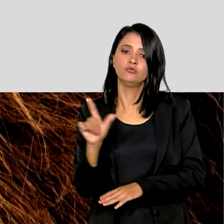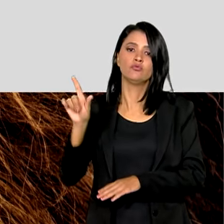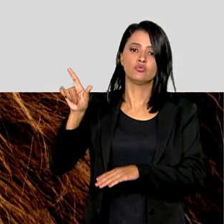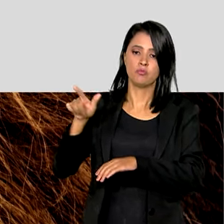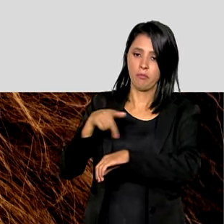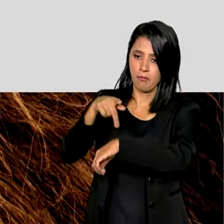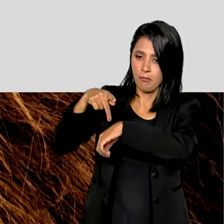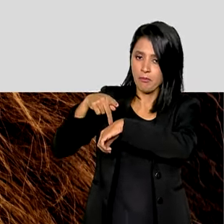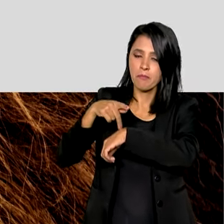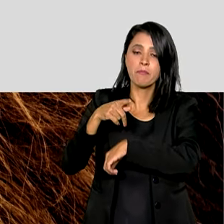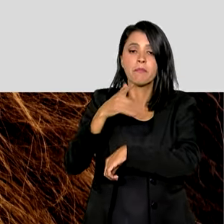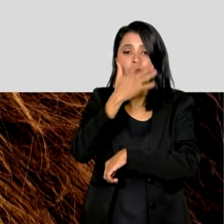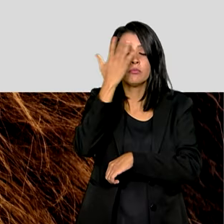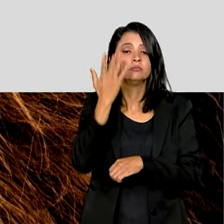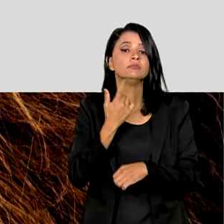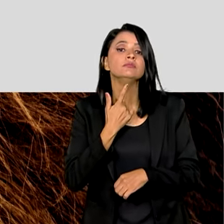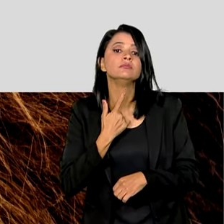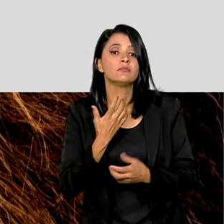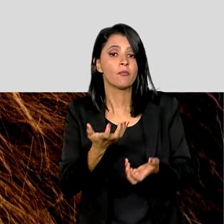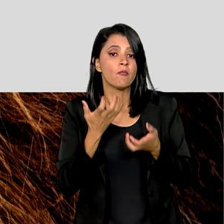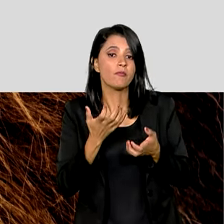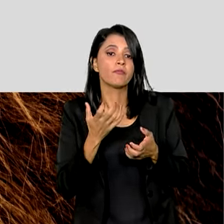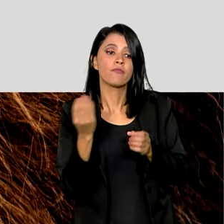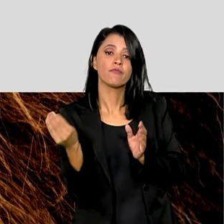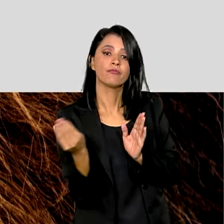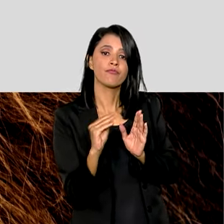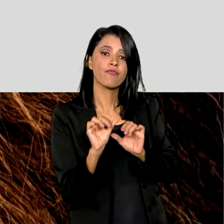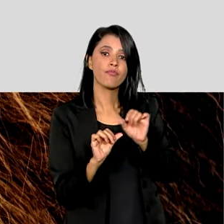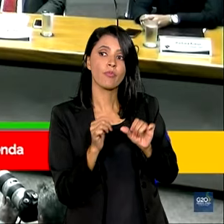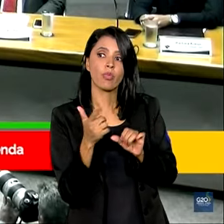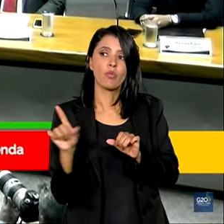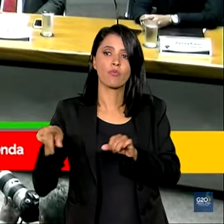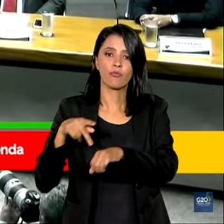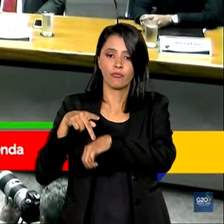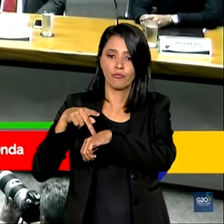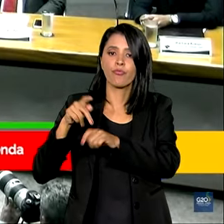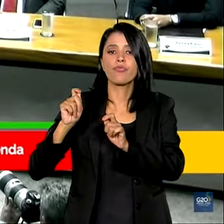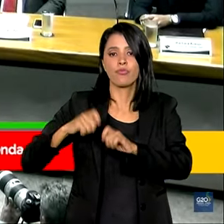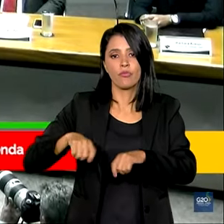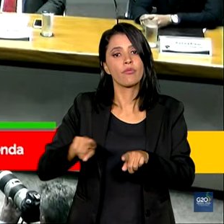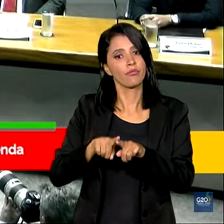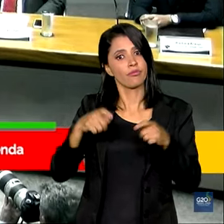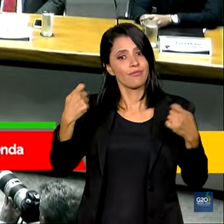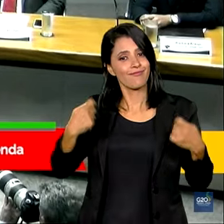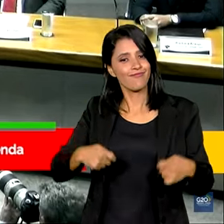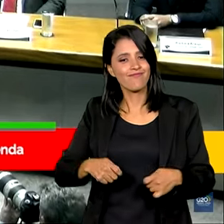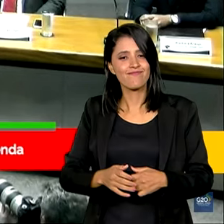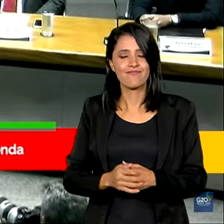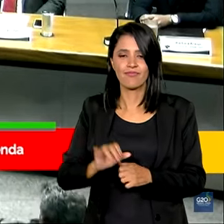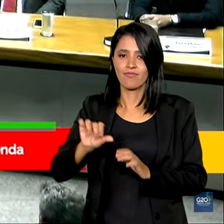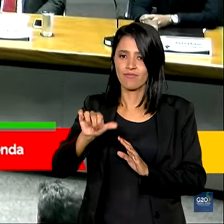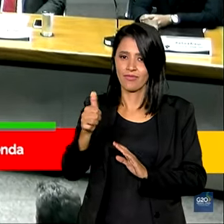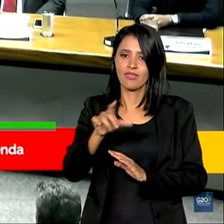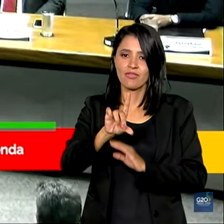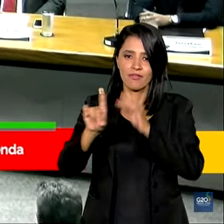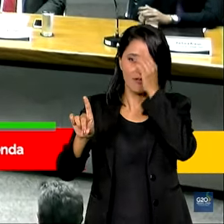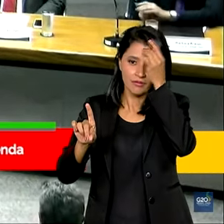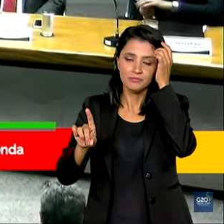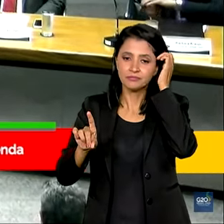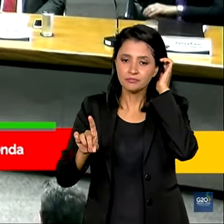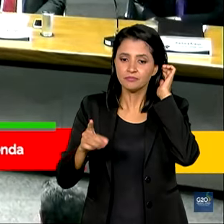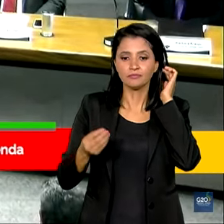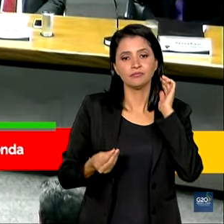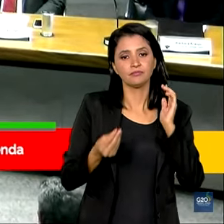e quem deseja atualizar bens no exterior. No primeiro dia de